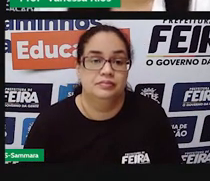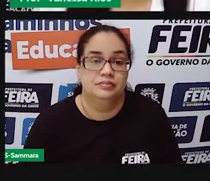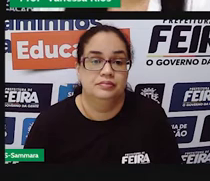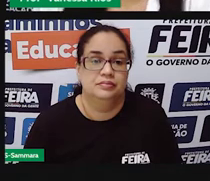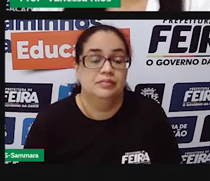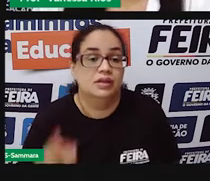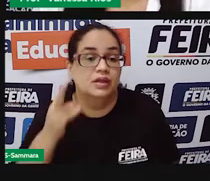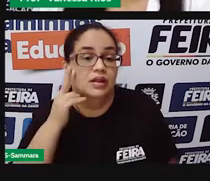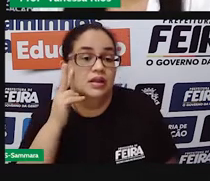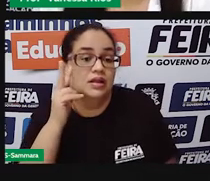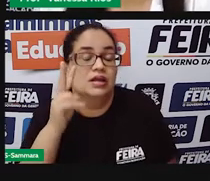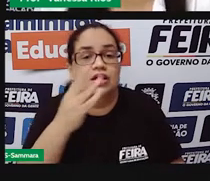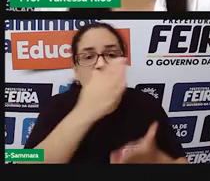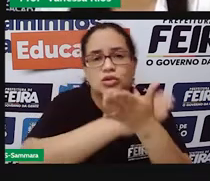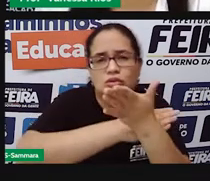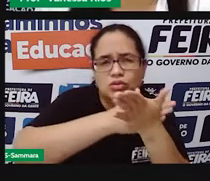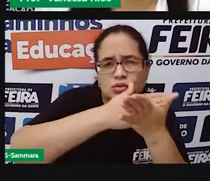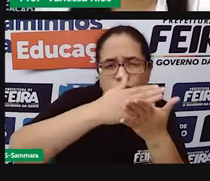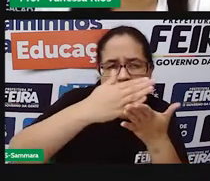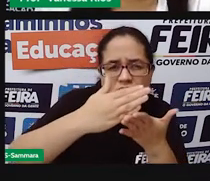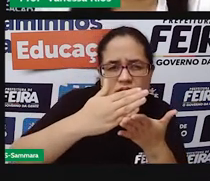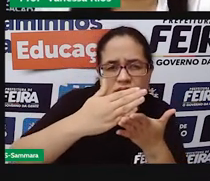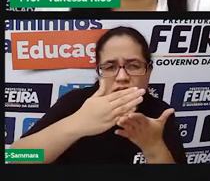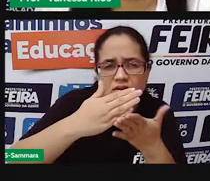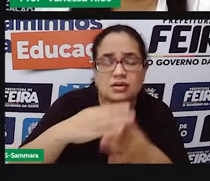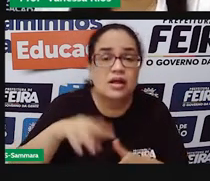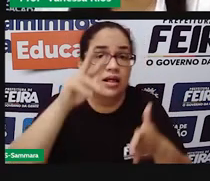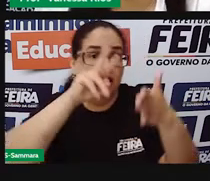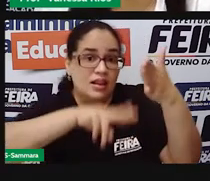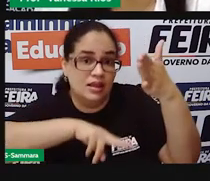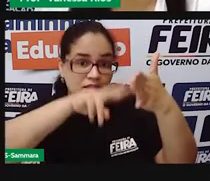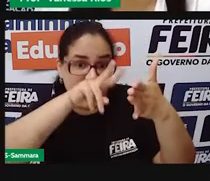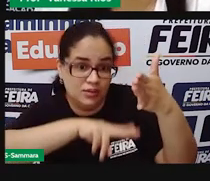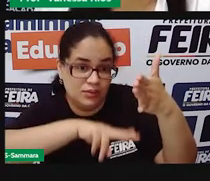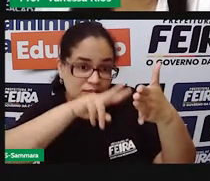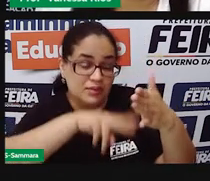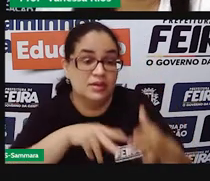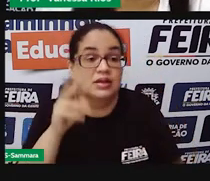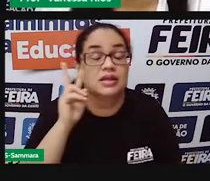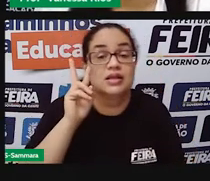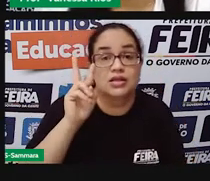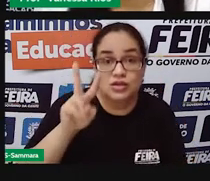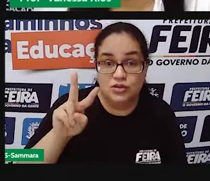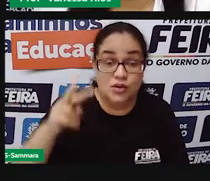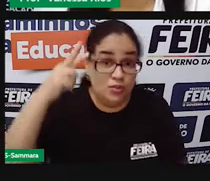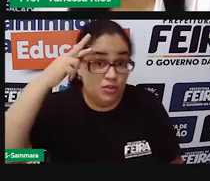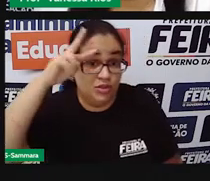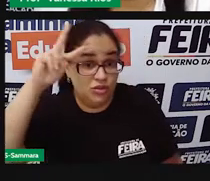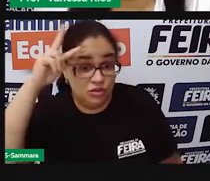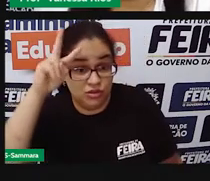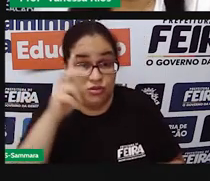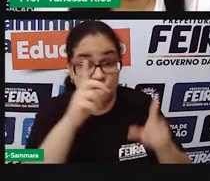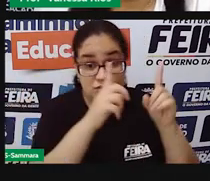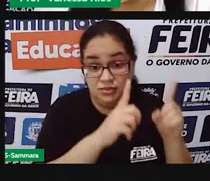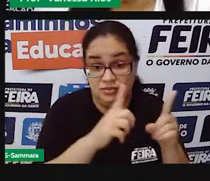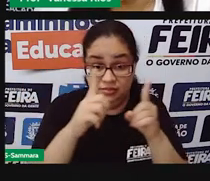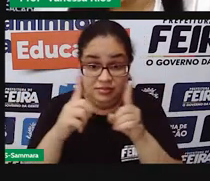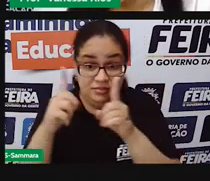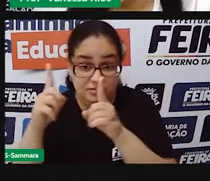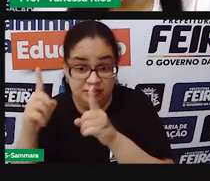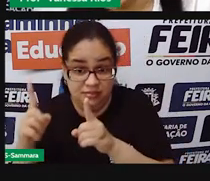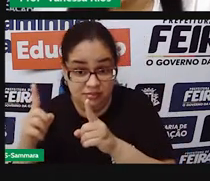E aí, para iniciar, ela colocou aí a nossa hora da leitura. E trouxe aí uma tirinha de Ricardo Coimbra,